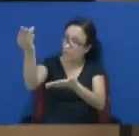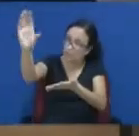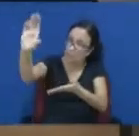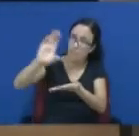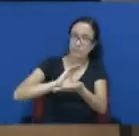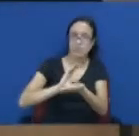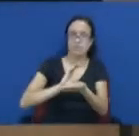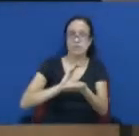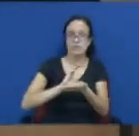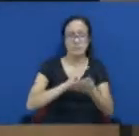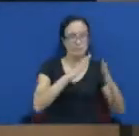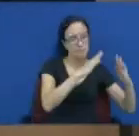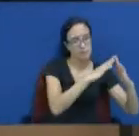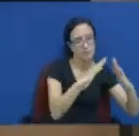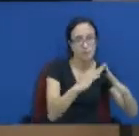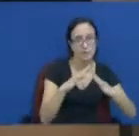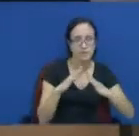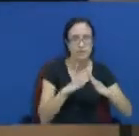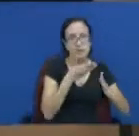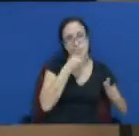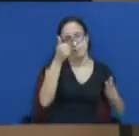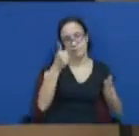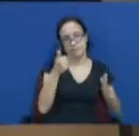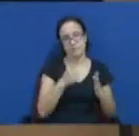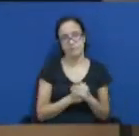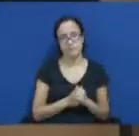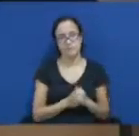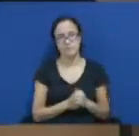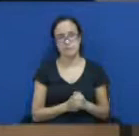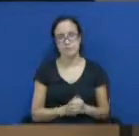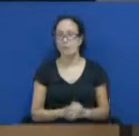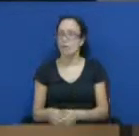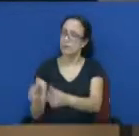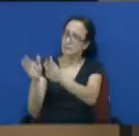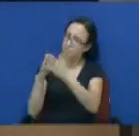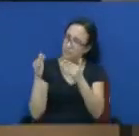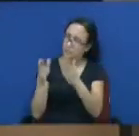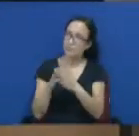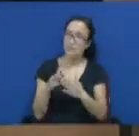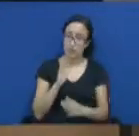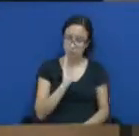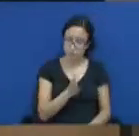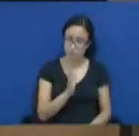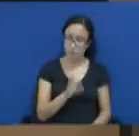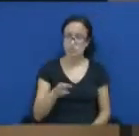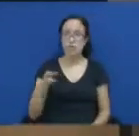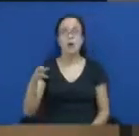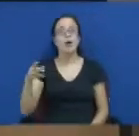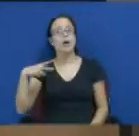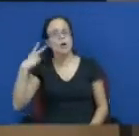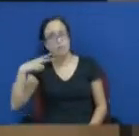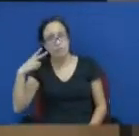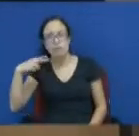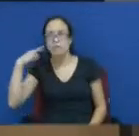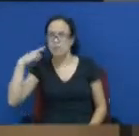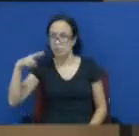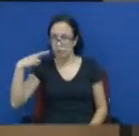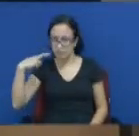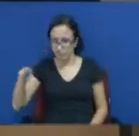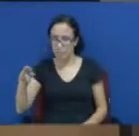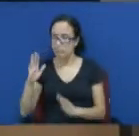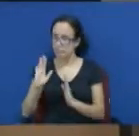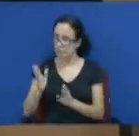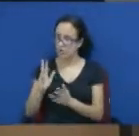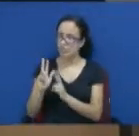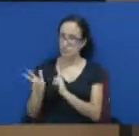justiça precisa ser feita. Eu tinha conversado com o vereador Ronei na sexta-feira e o vereador nos disse, mas